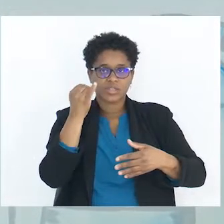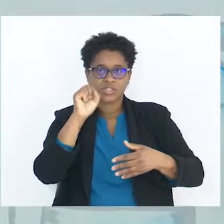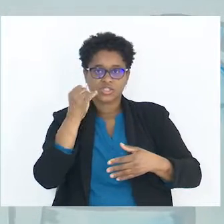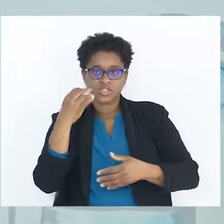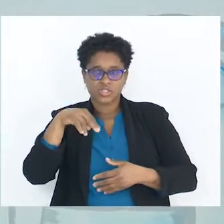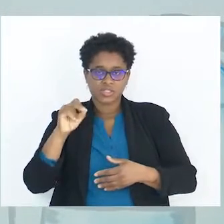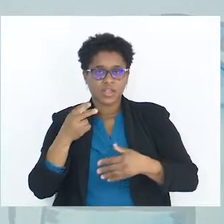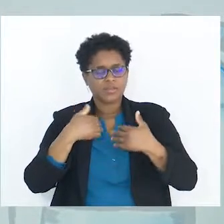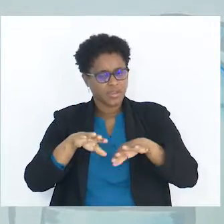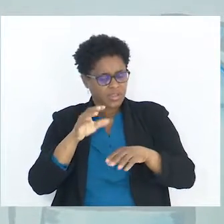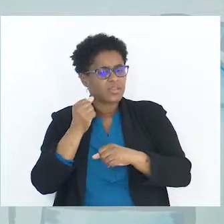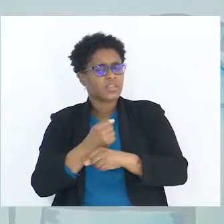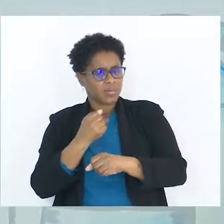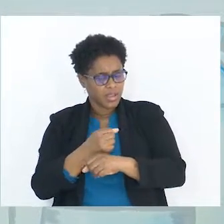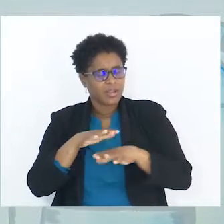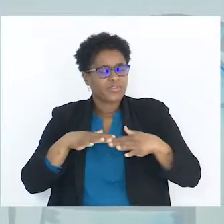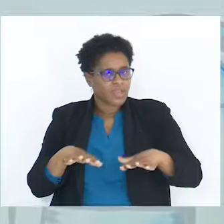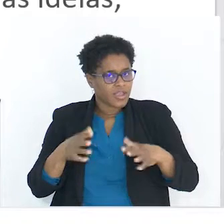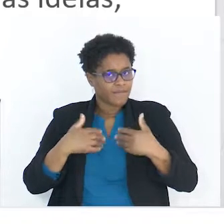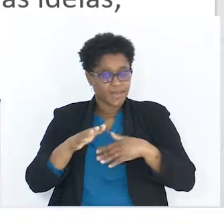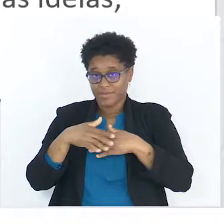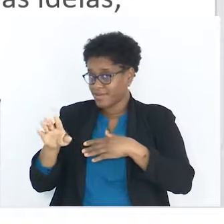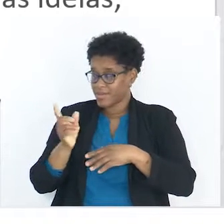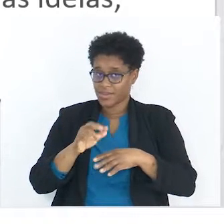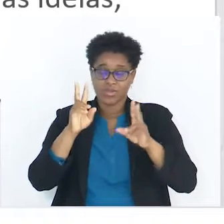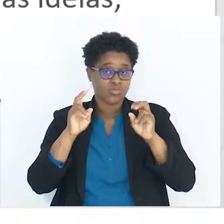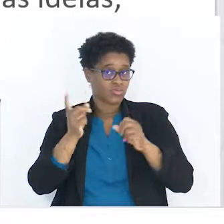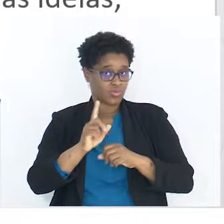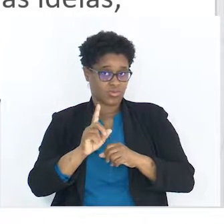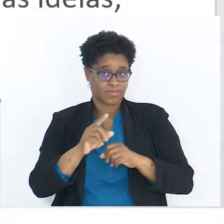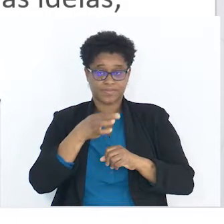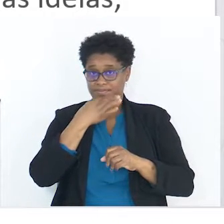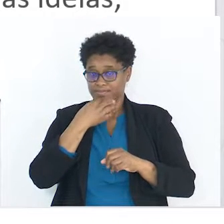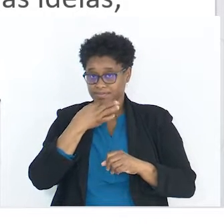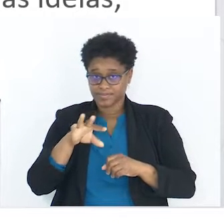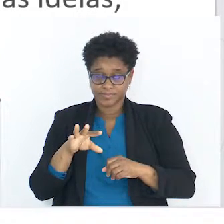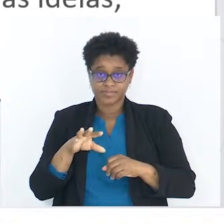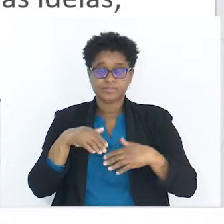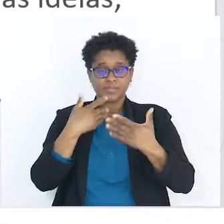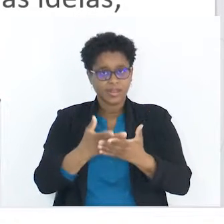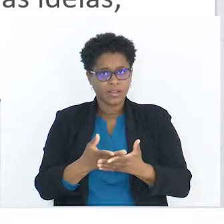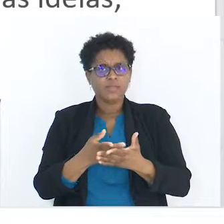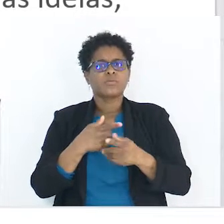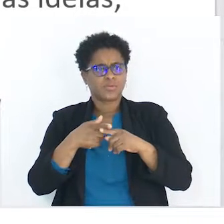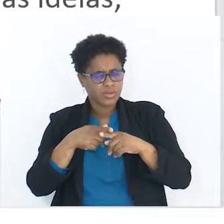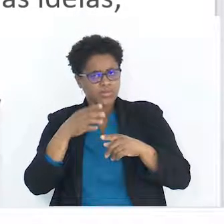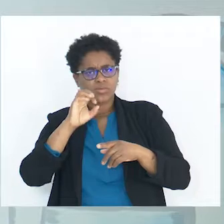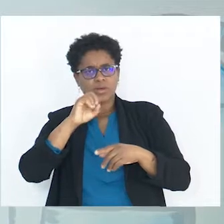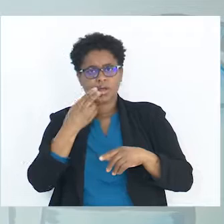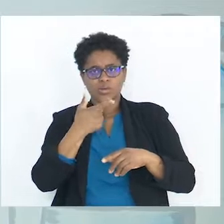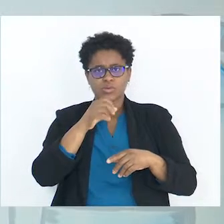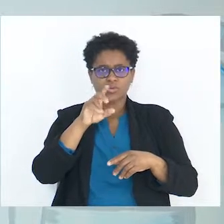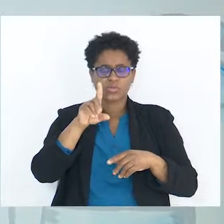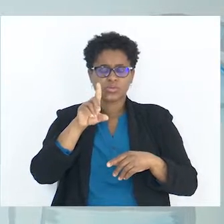mas não tens que sair do conteúdo. Tens que manter lá. E permite destacar as intenções do autor ou dos autores.